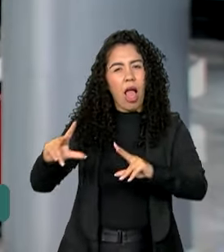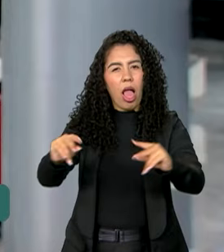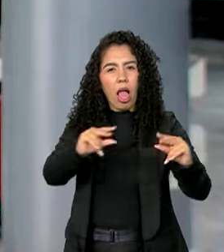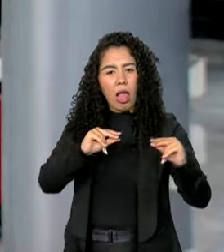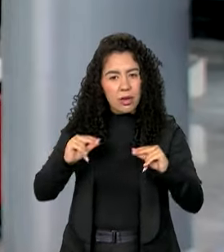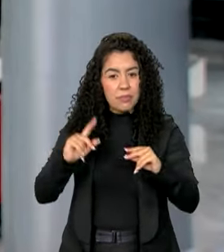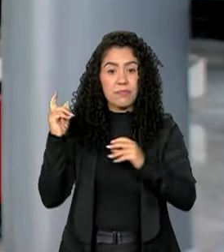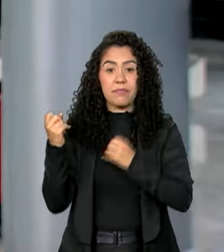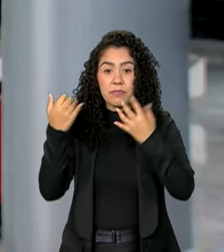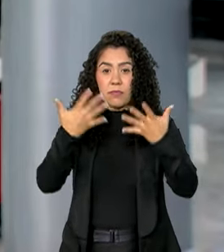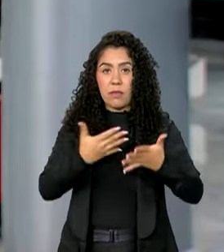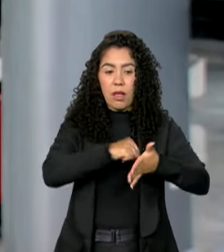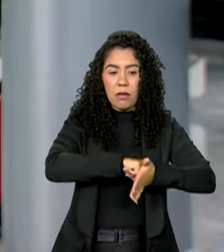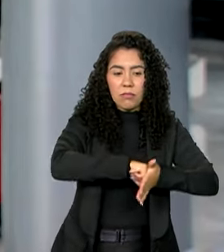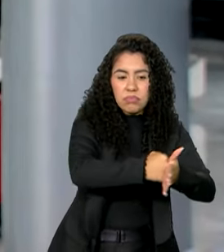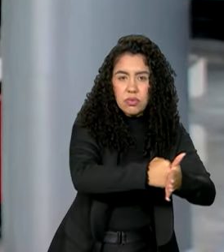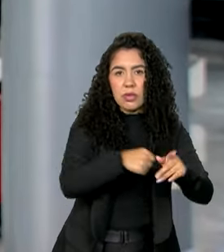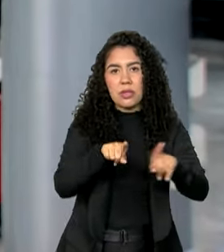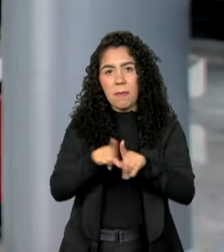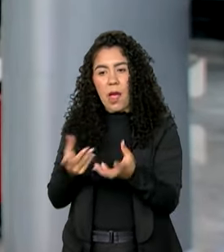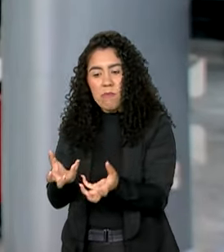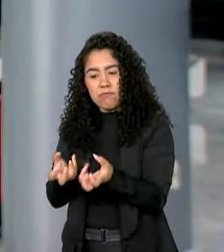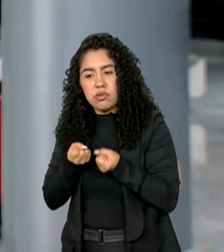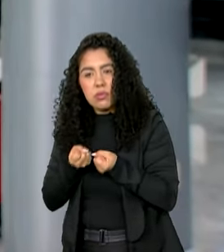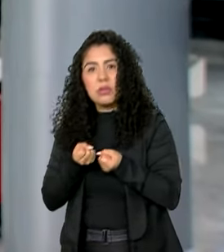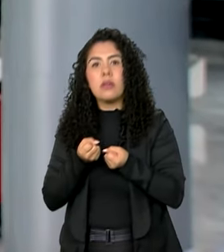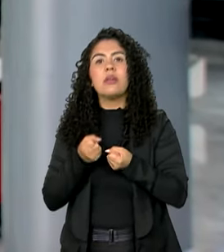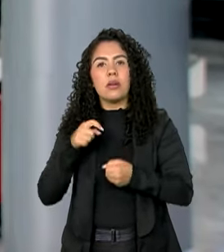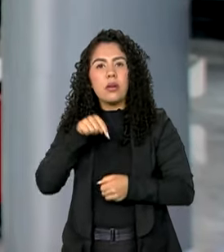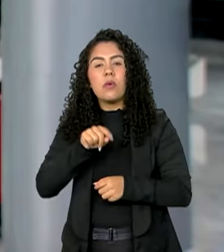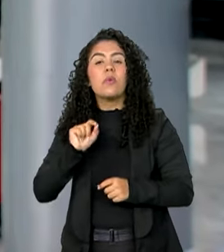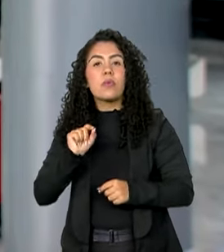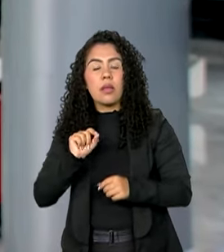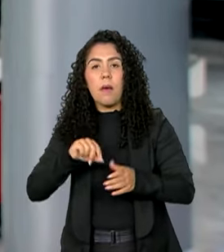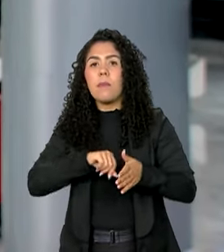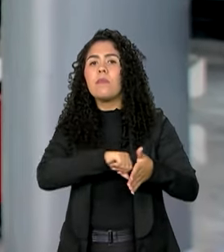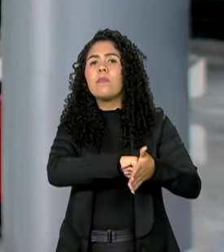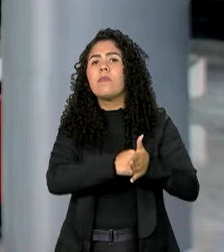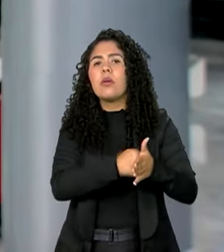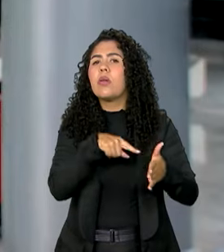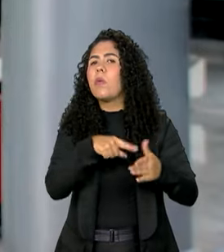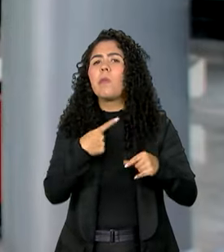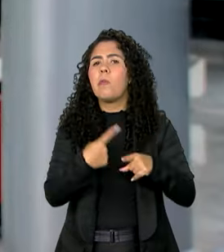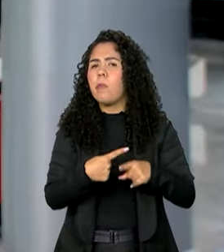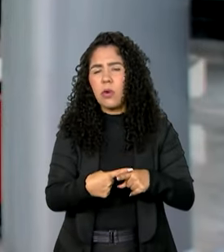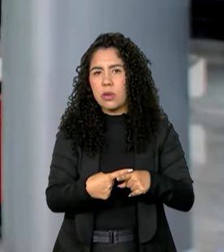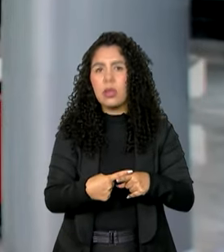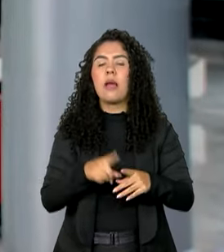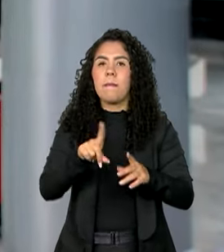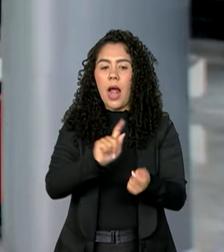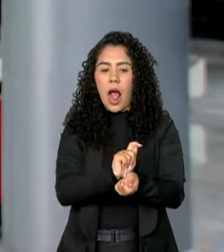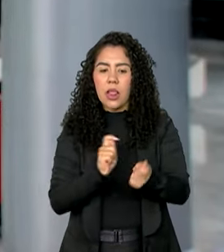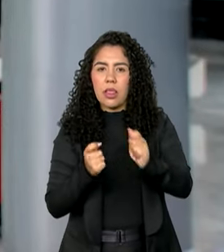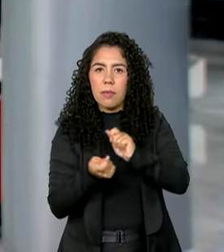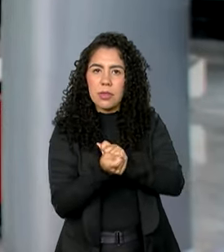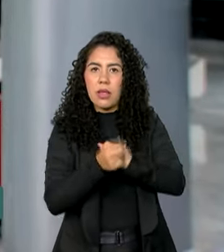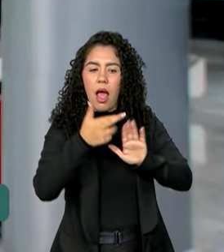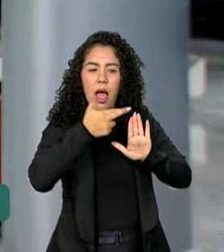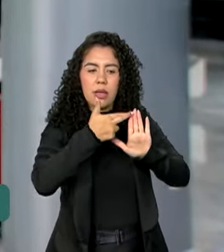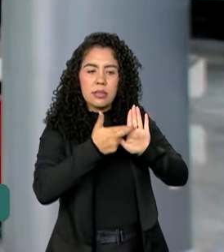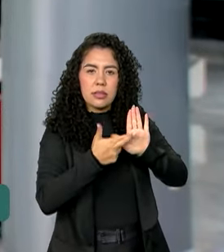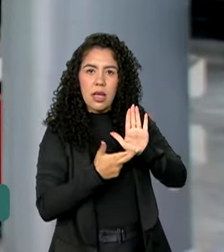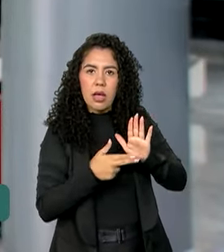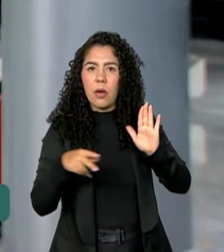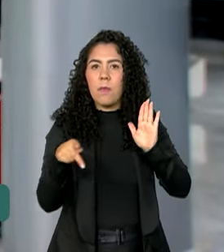bloqueio representam cortes temporários de gastos. O bloqueio é uma medida para adaptar as regras do arcabouço fiscal